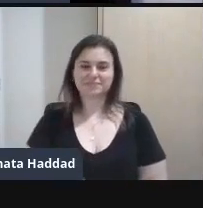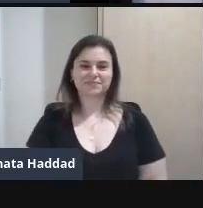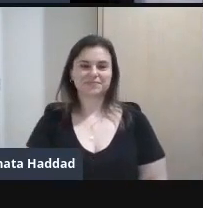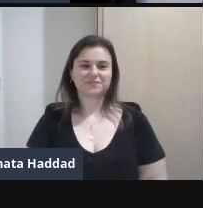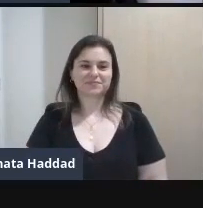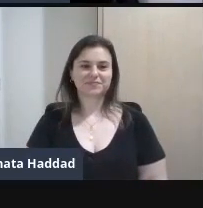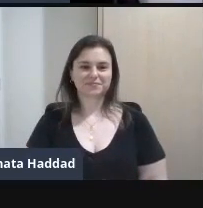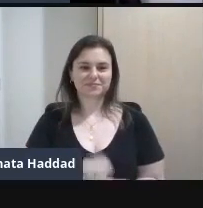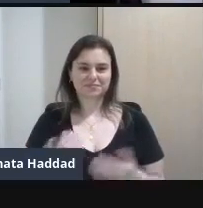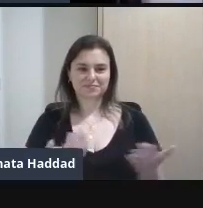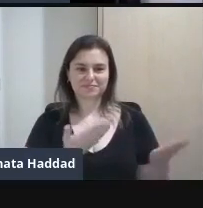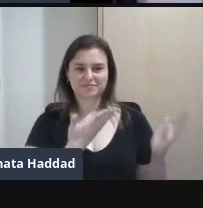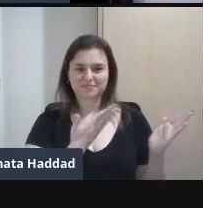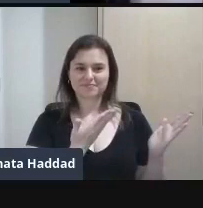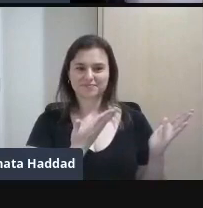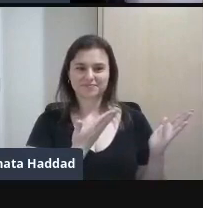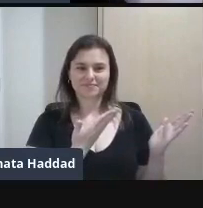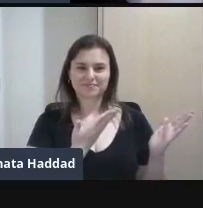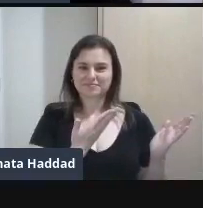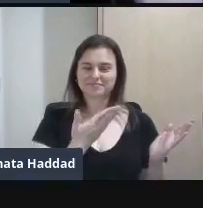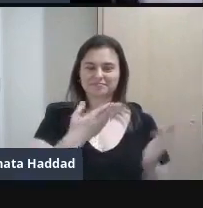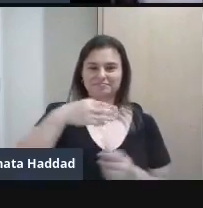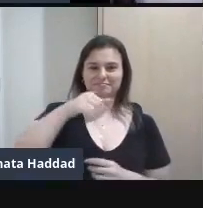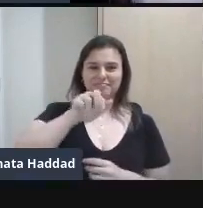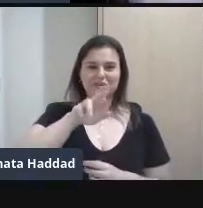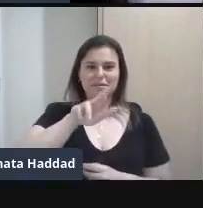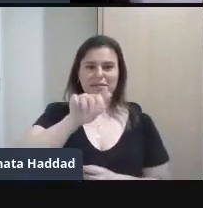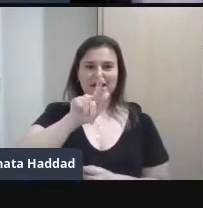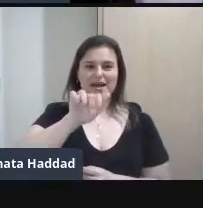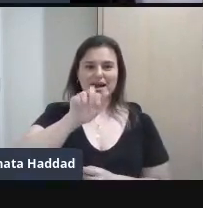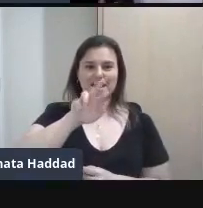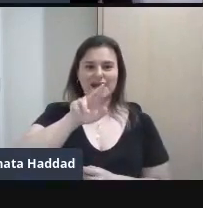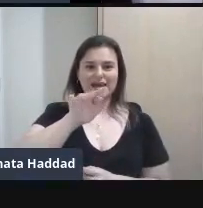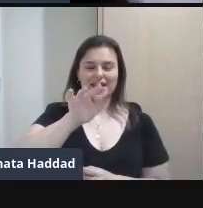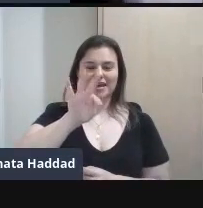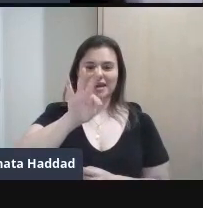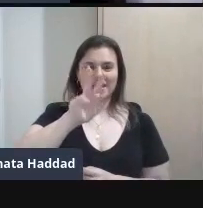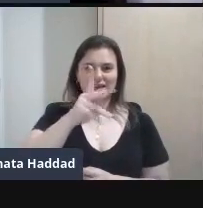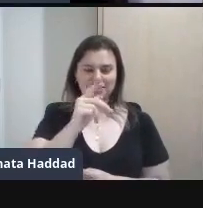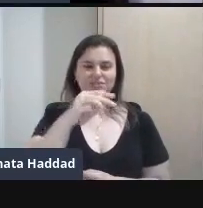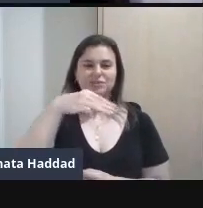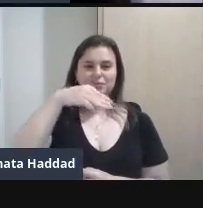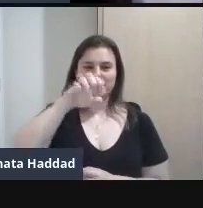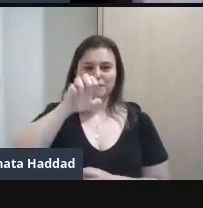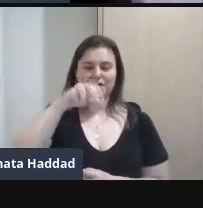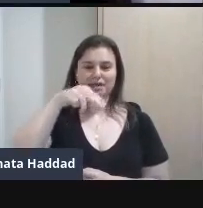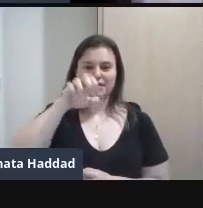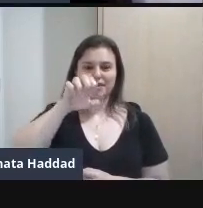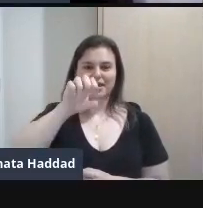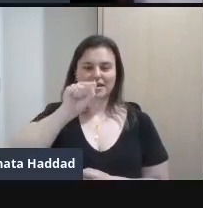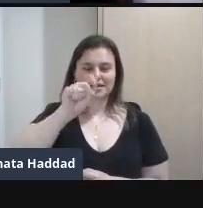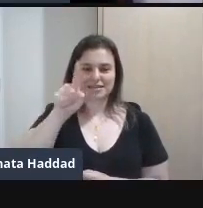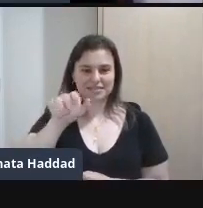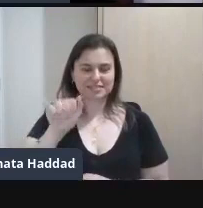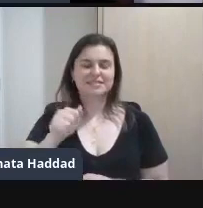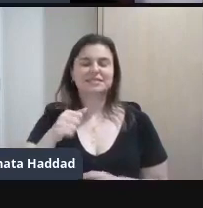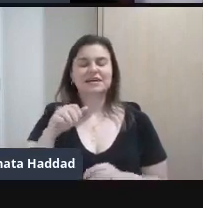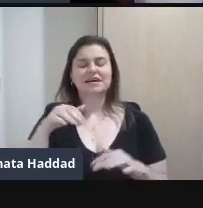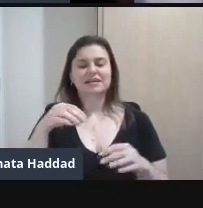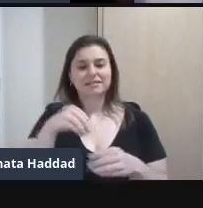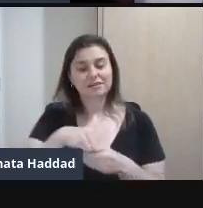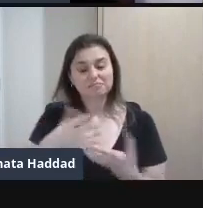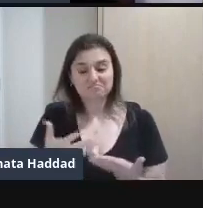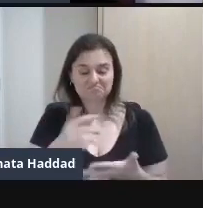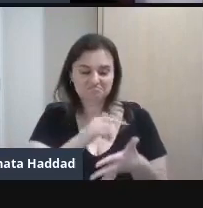E agora Temos a Margarete Menezes A Margarete Menezes Dentro das cantoras Que a gente tem Lógico A gente tem